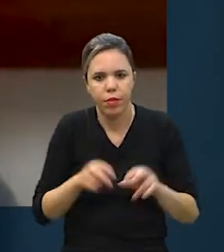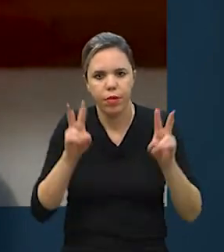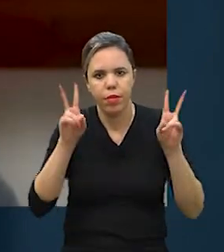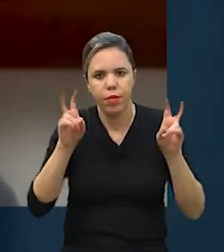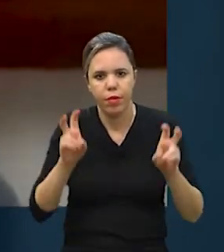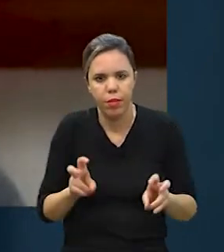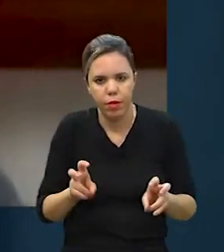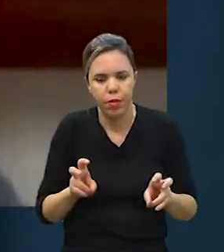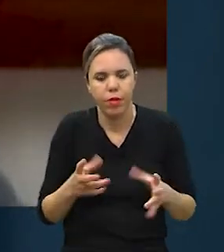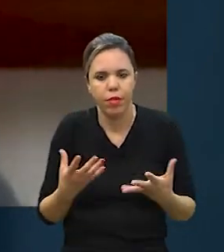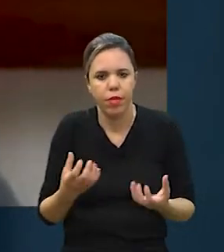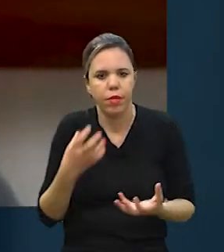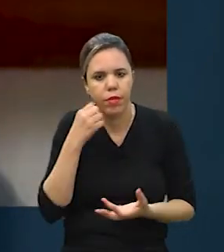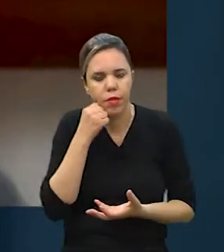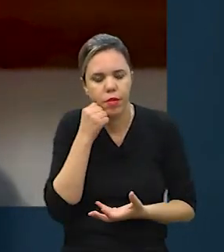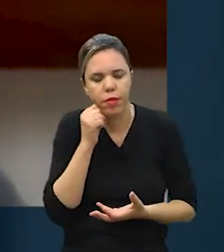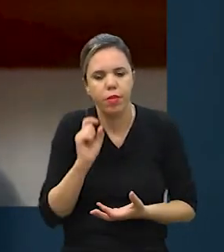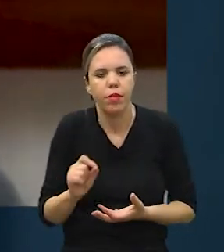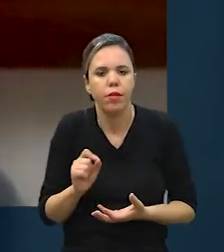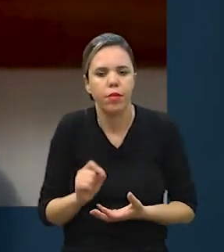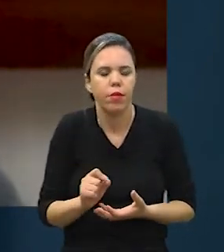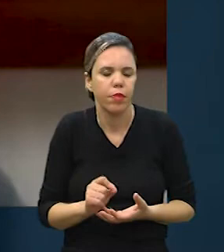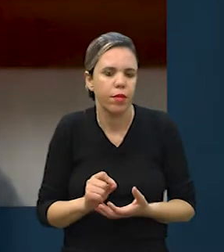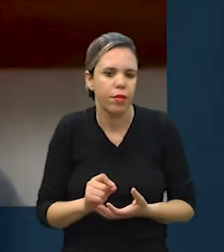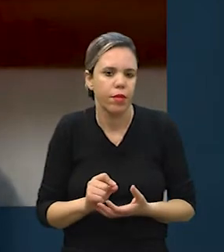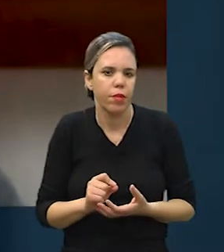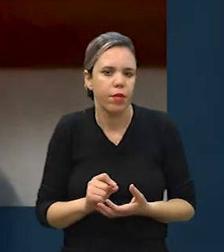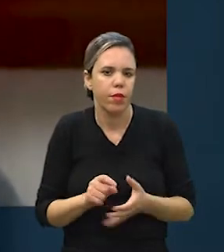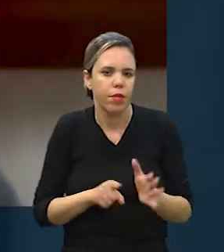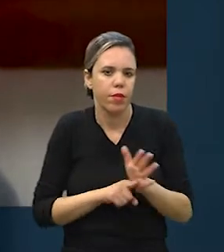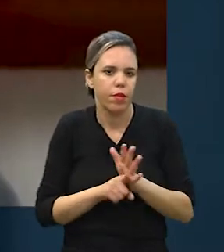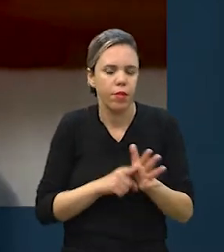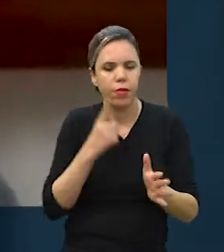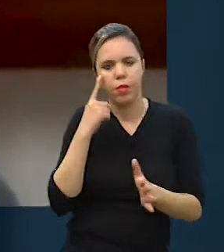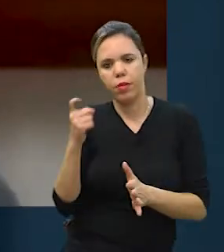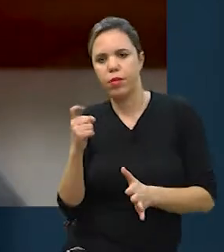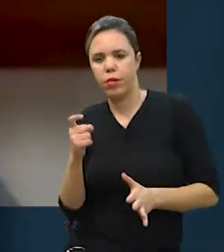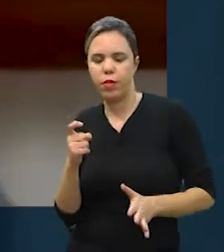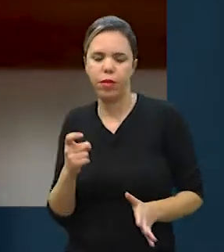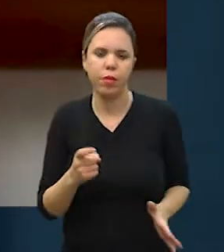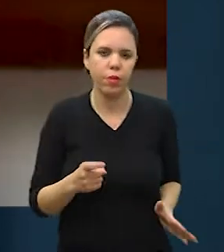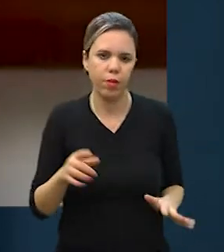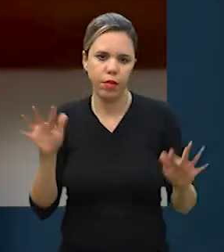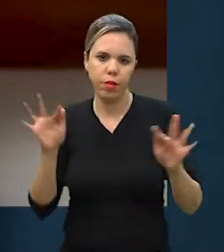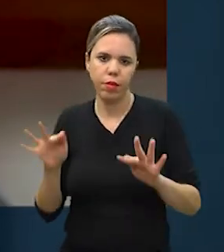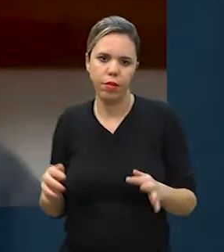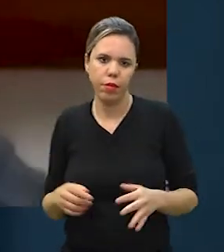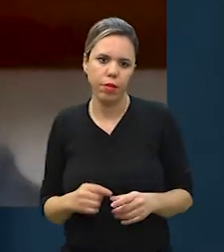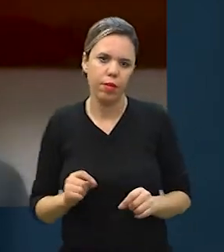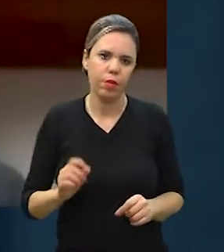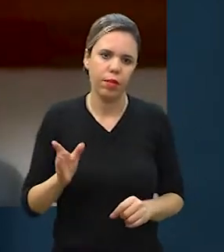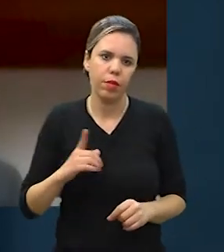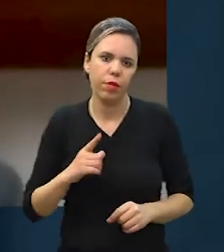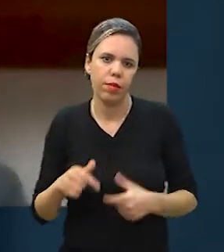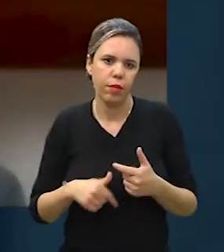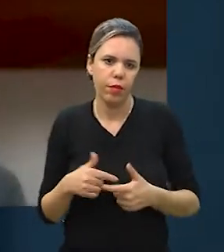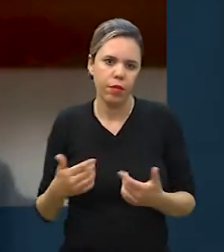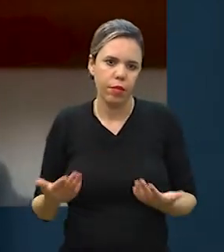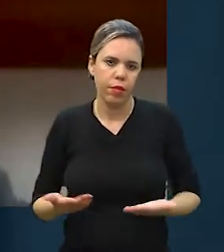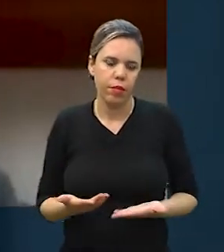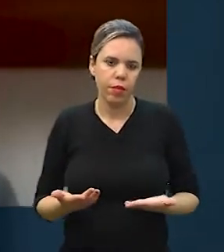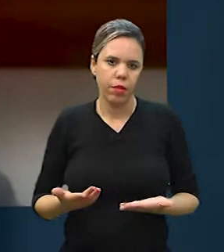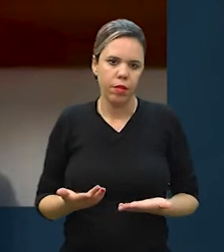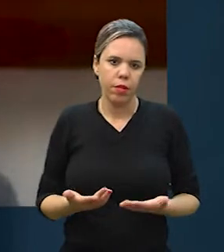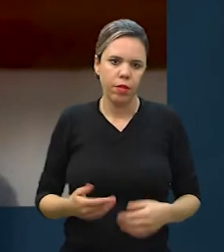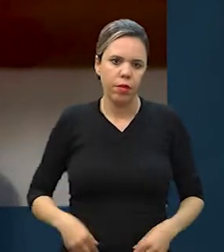né? Sobre a adoção, é um dado bastante interessante, nos deixa bastante felizes. Hoje a gente trabalha